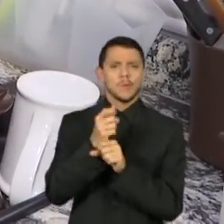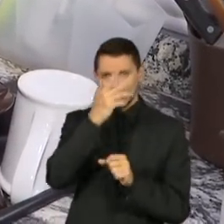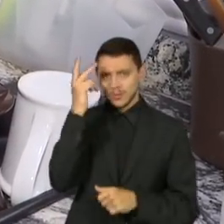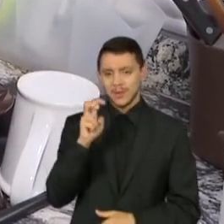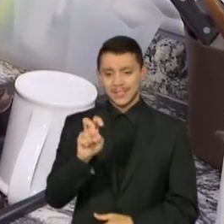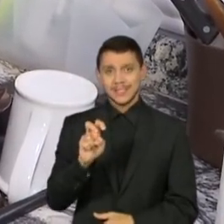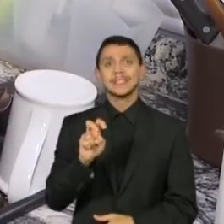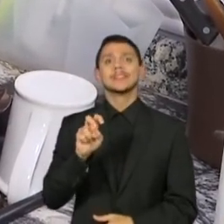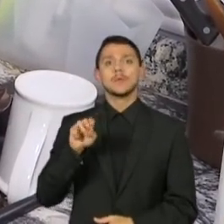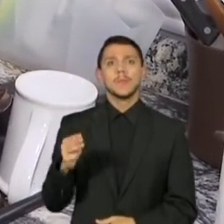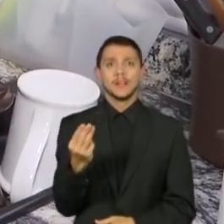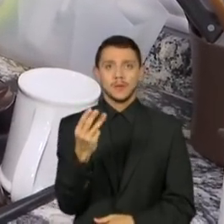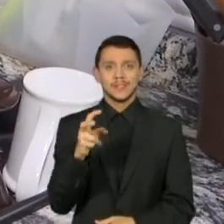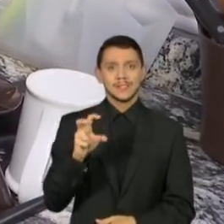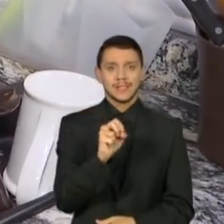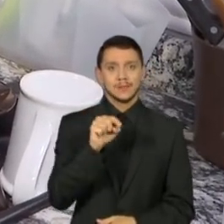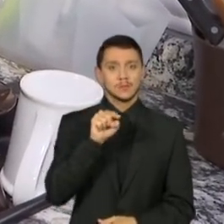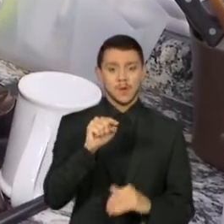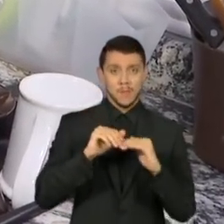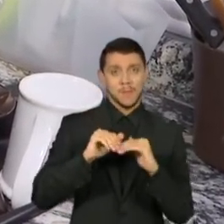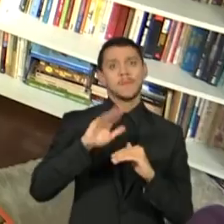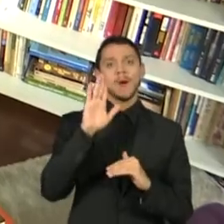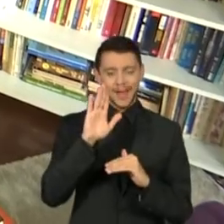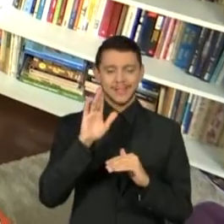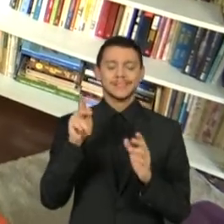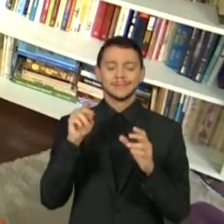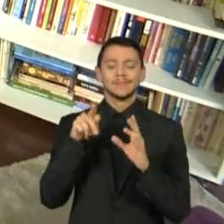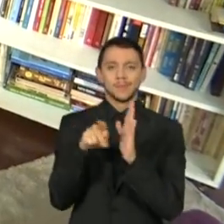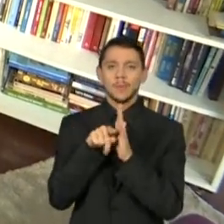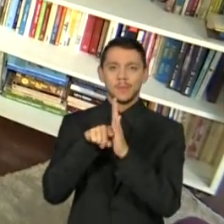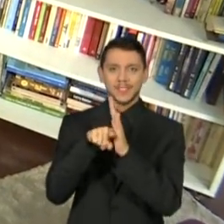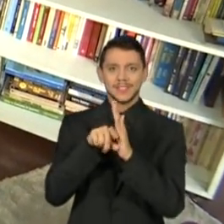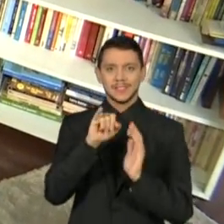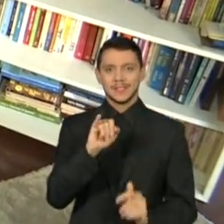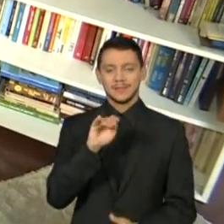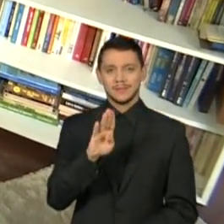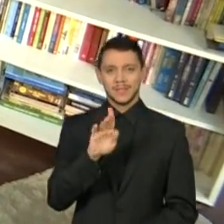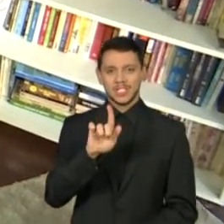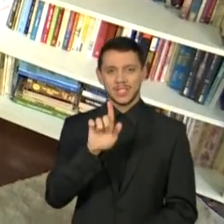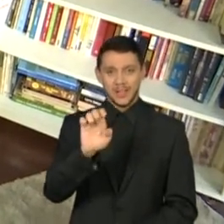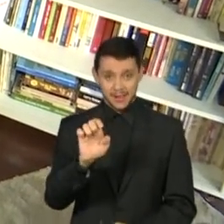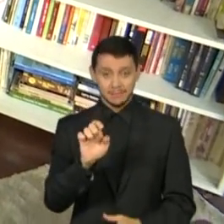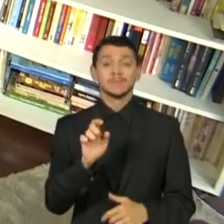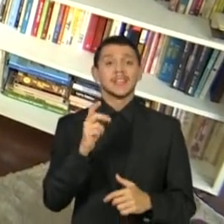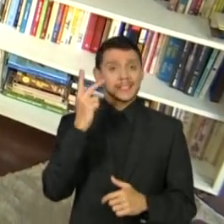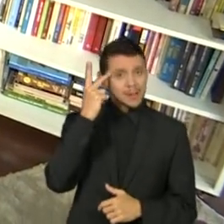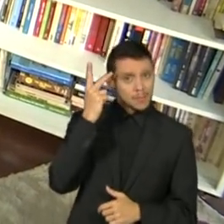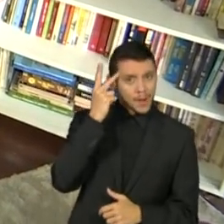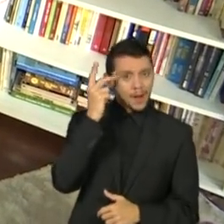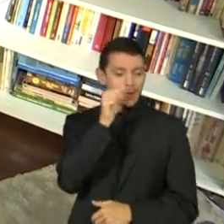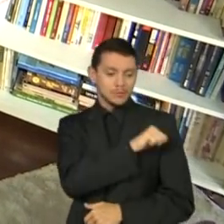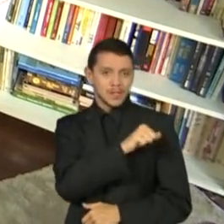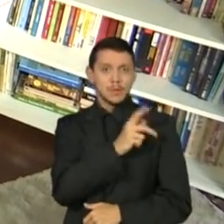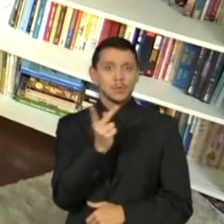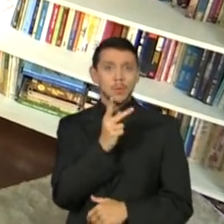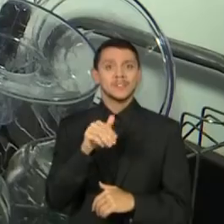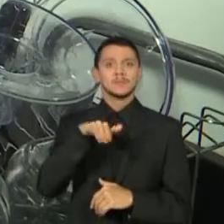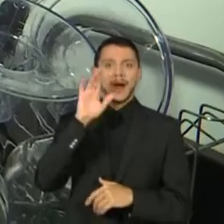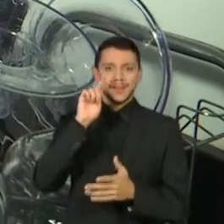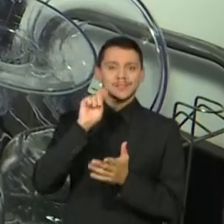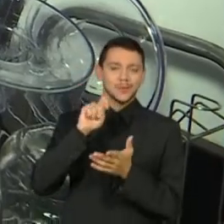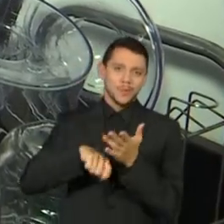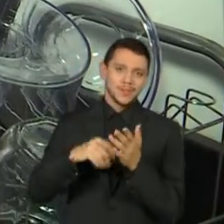nas contas do IBGE. São Paulo e Rio de Janeiro, os dois maiores mercados, também seguiram na mesma direção. O estado